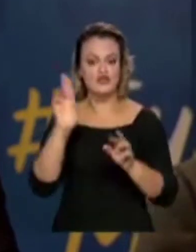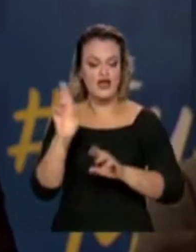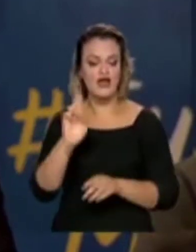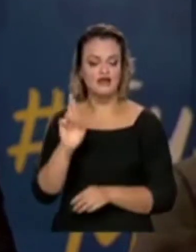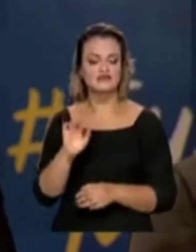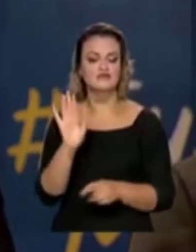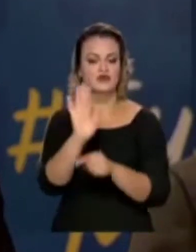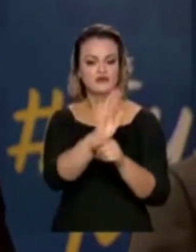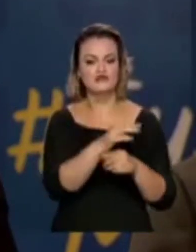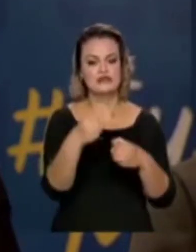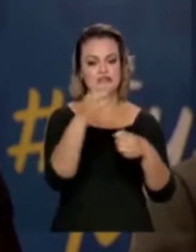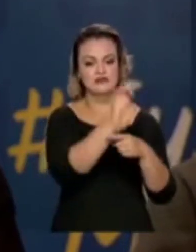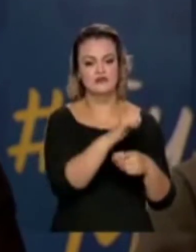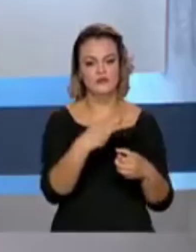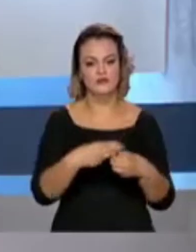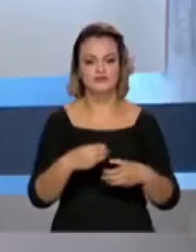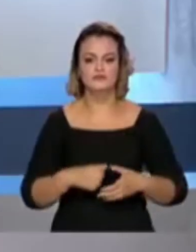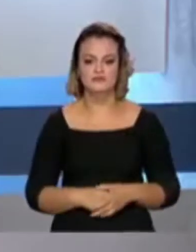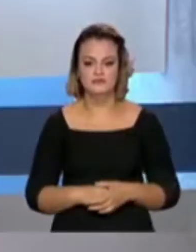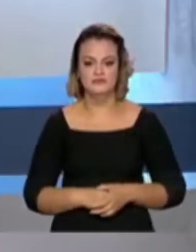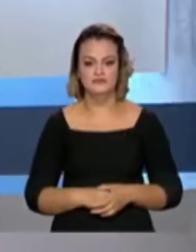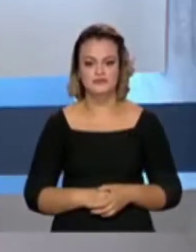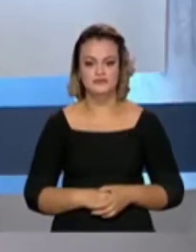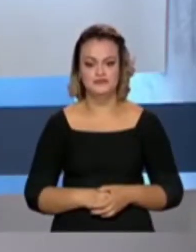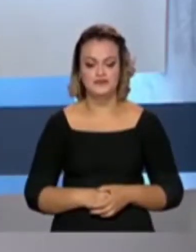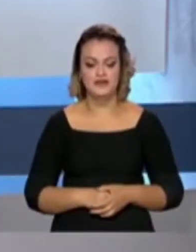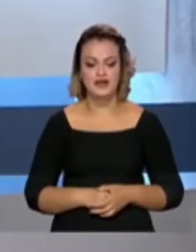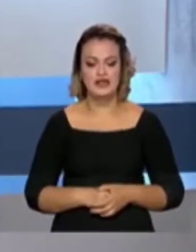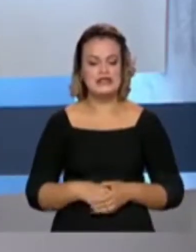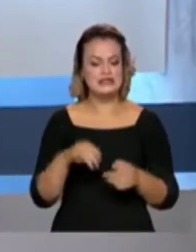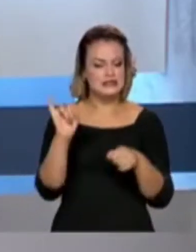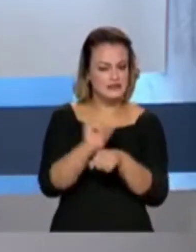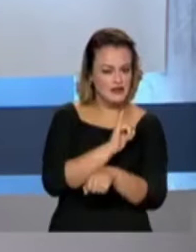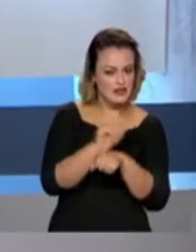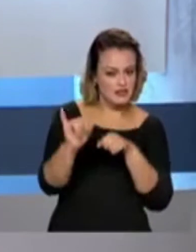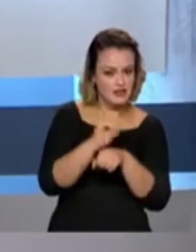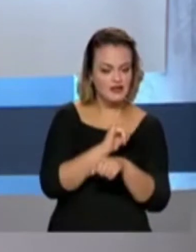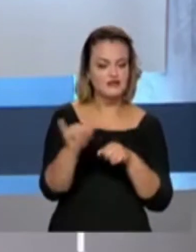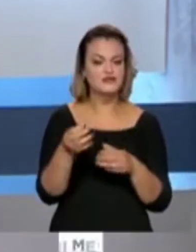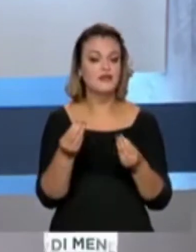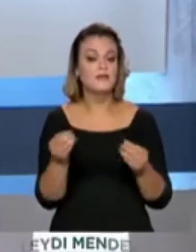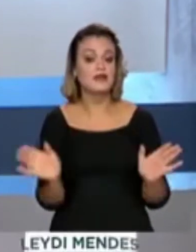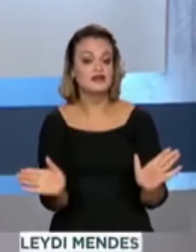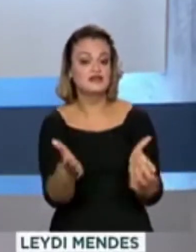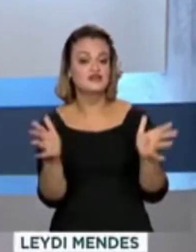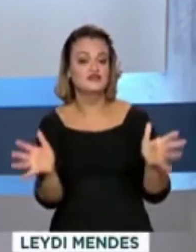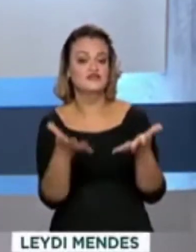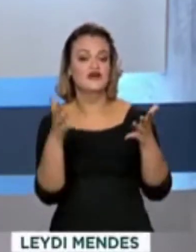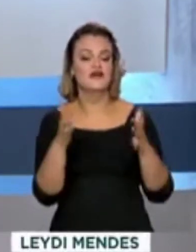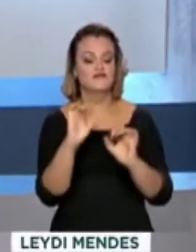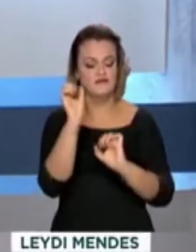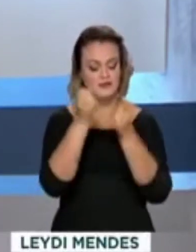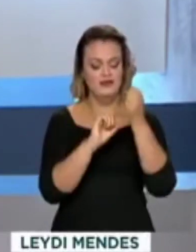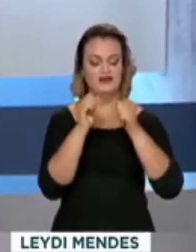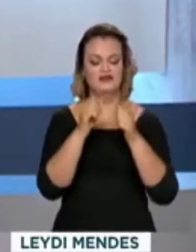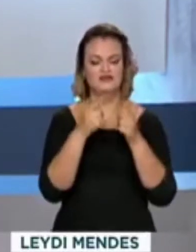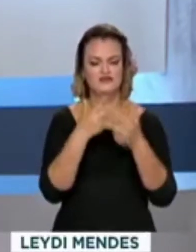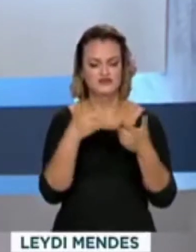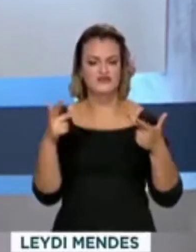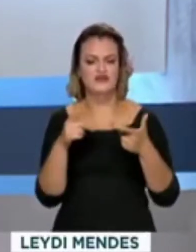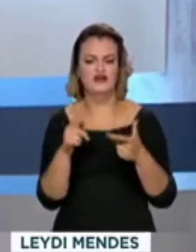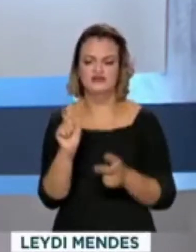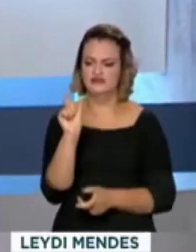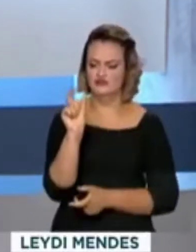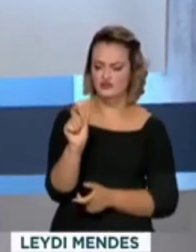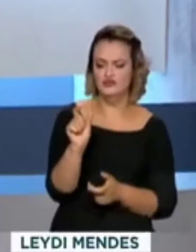em estados e municípios. Reunir estratégias para incentivar o aumento da fabricação de semicondutores